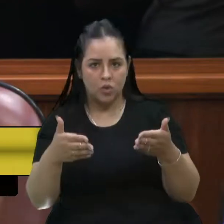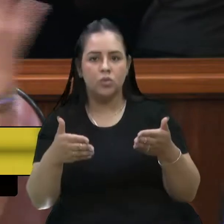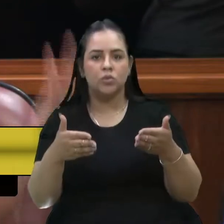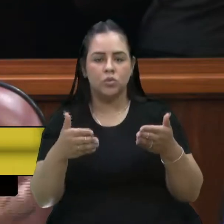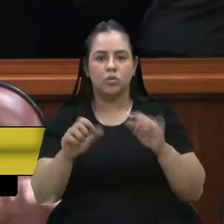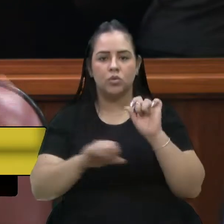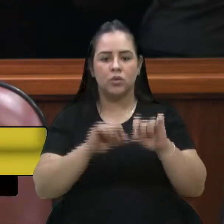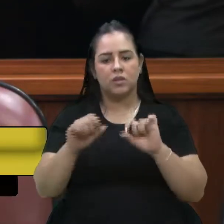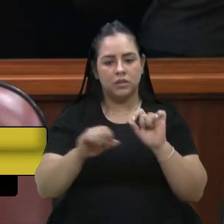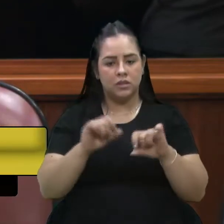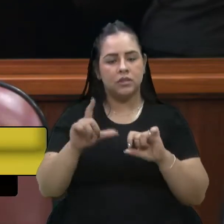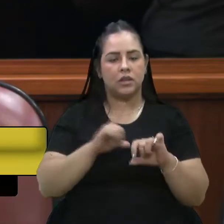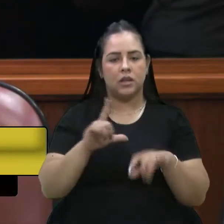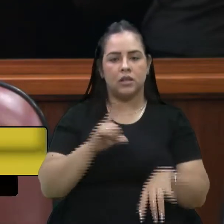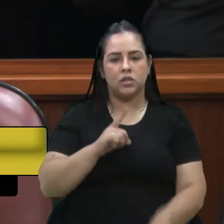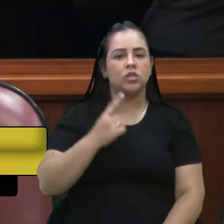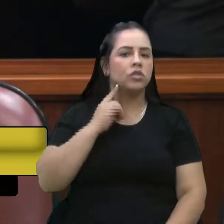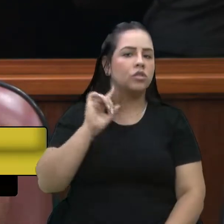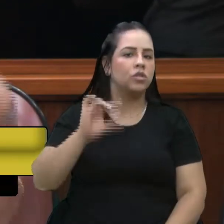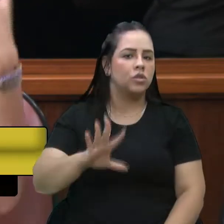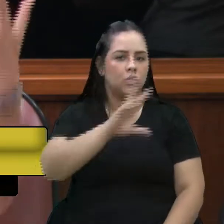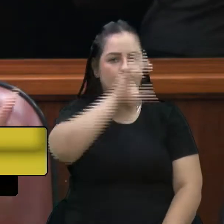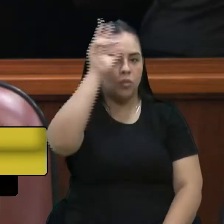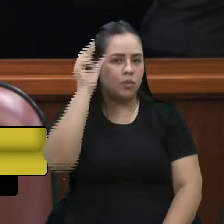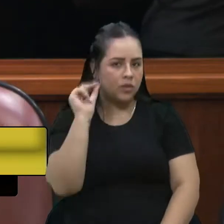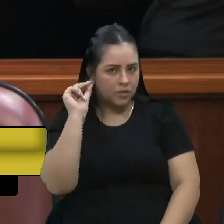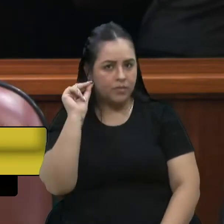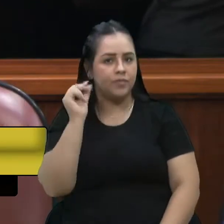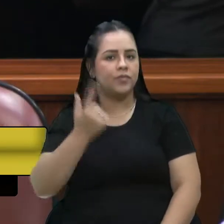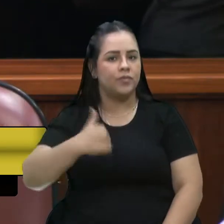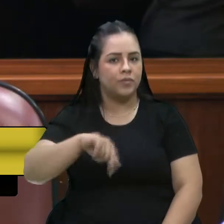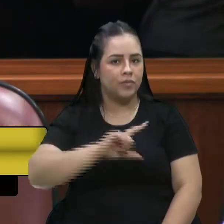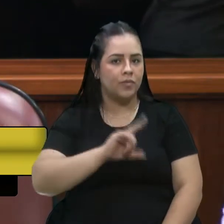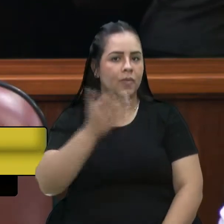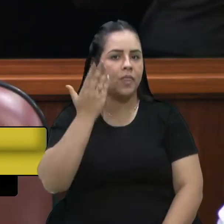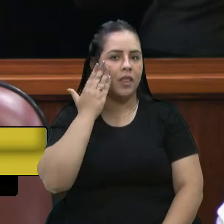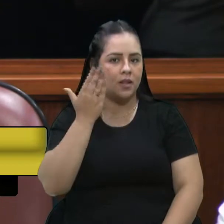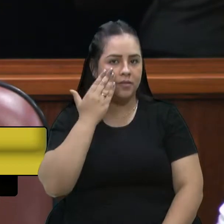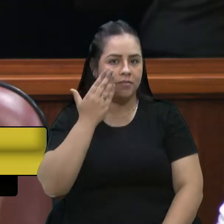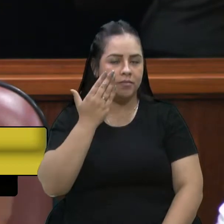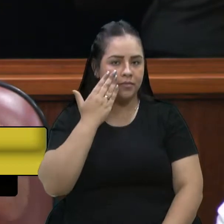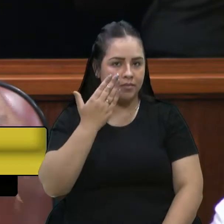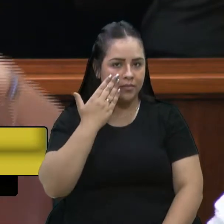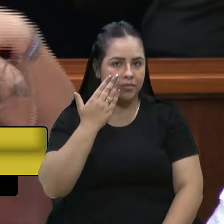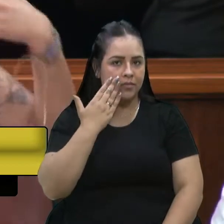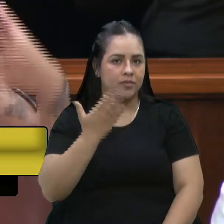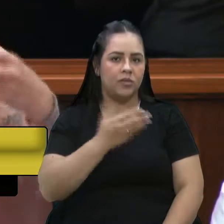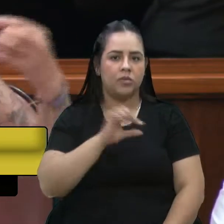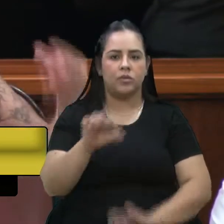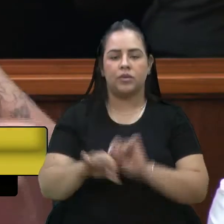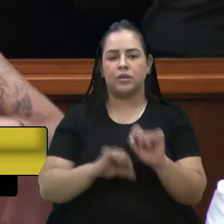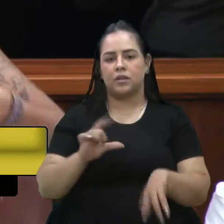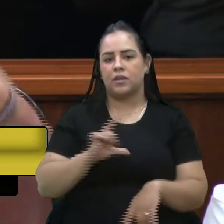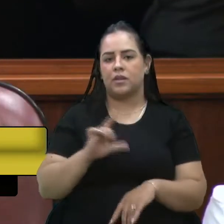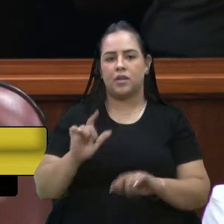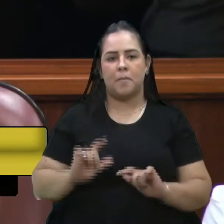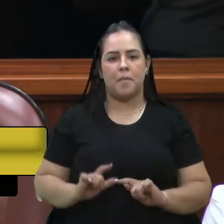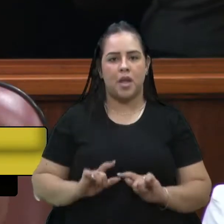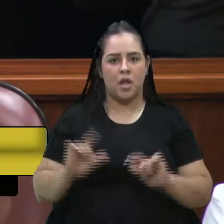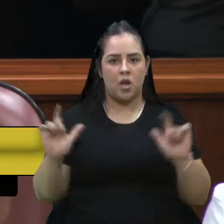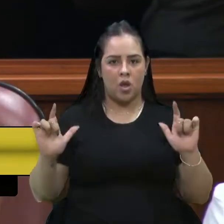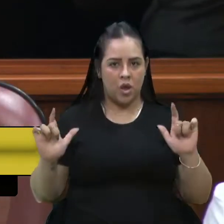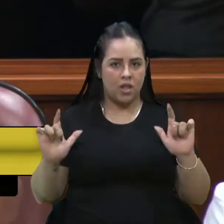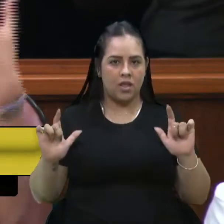resíduos sólidos do nosso município. Sabemos, então, que desde as maiores até as menores